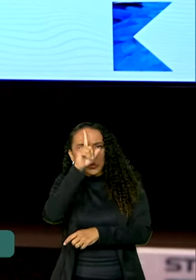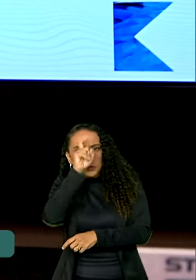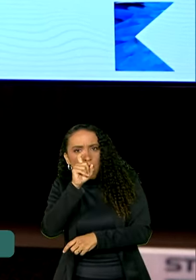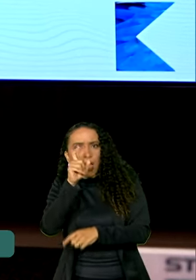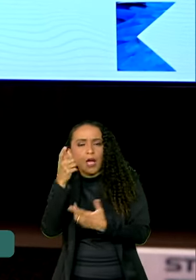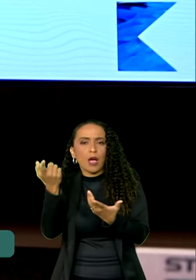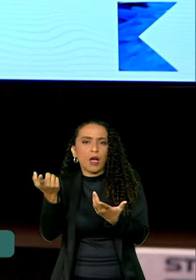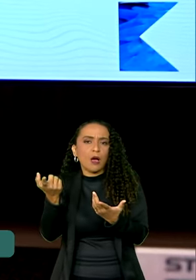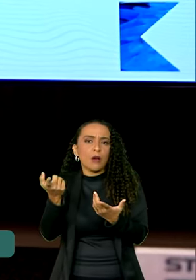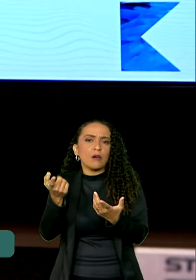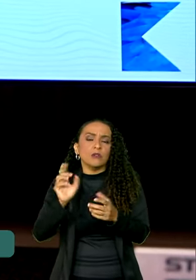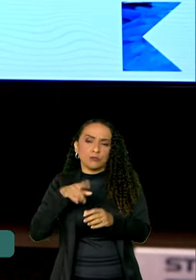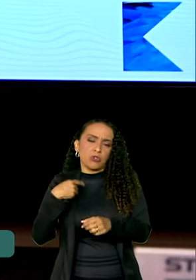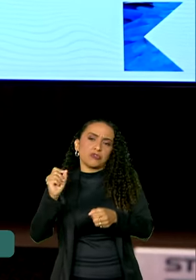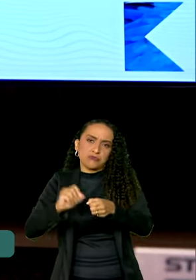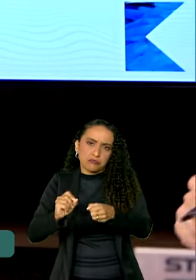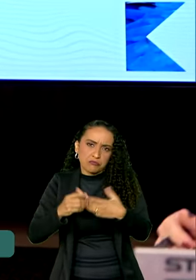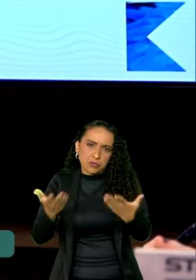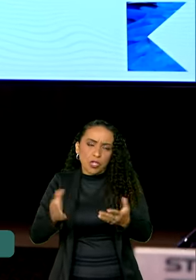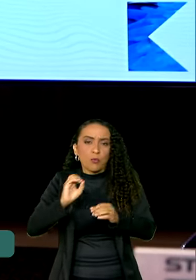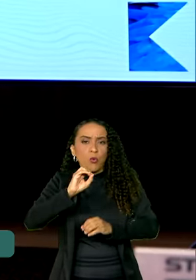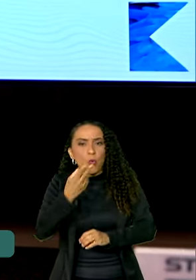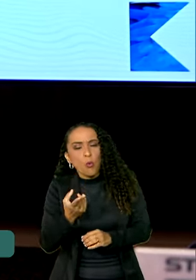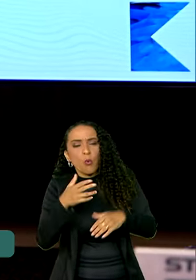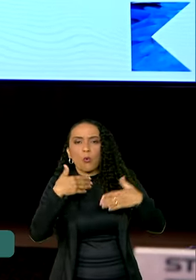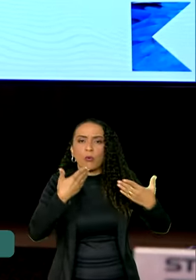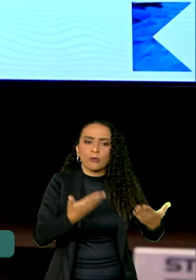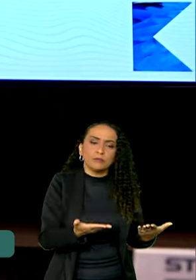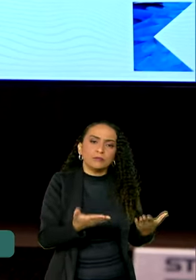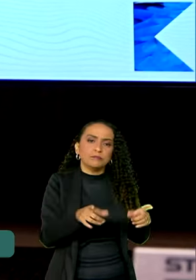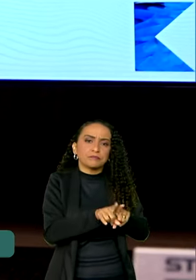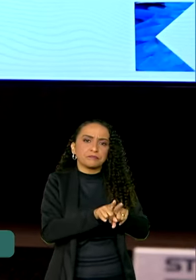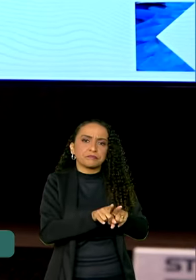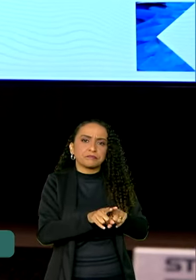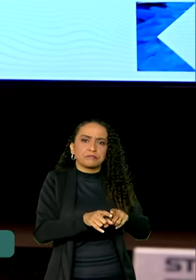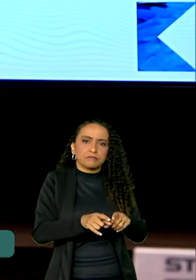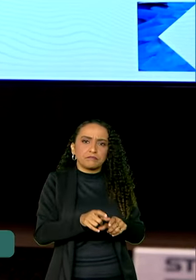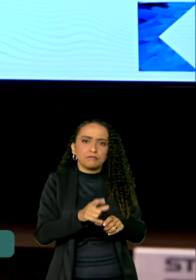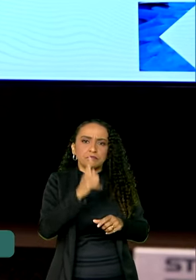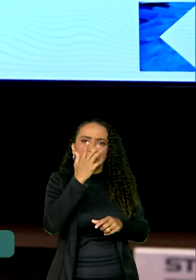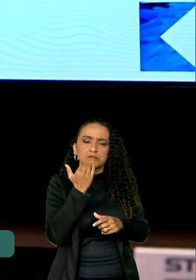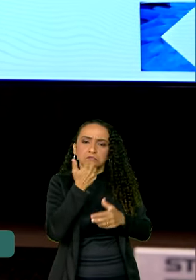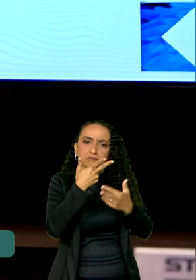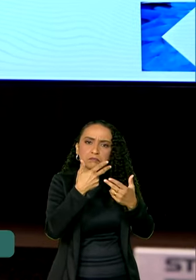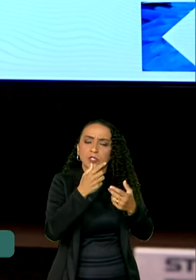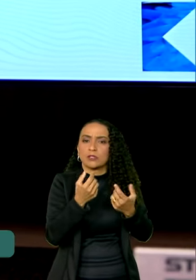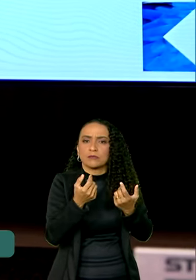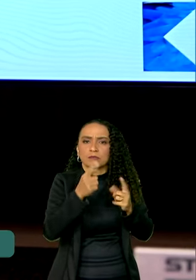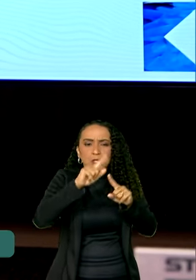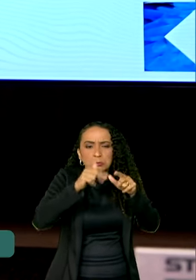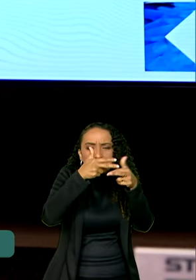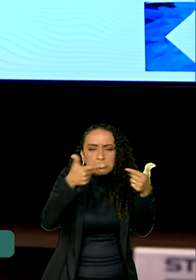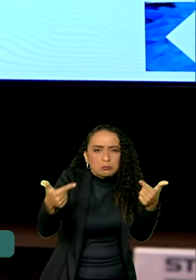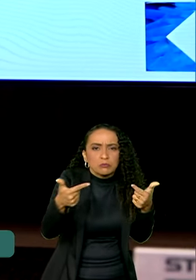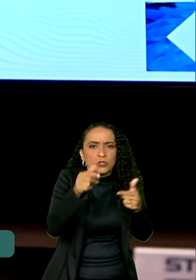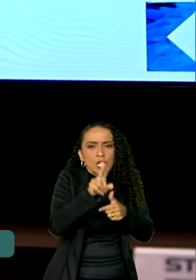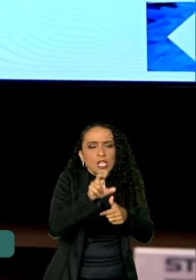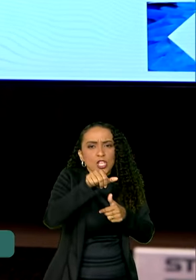hospitalar. Nós fazemos, ou então, a chegada de insumos, como são os nossos